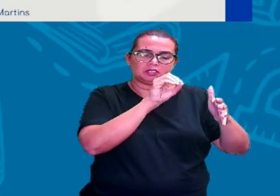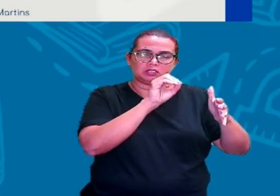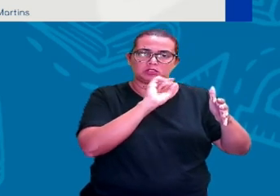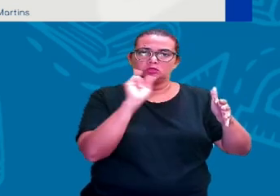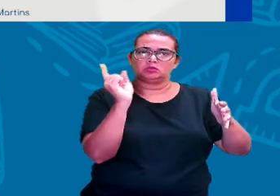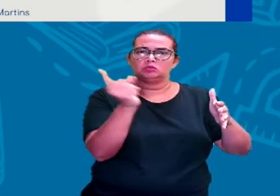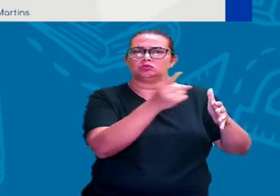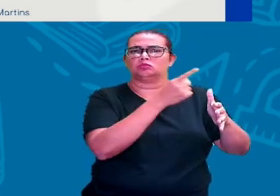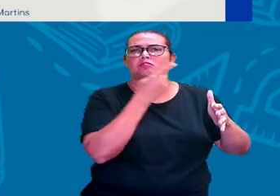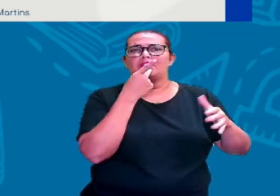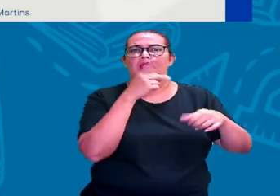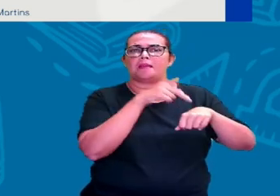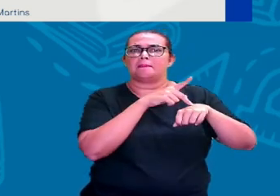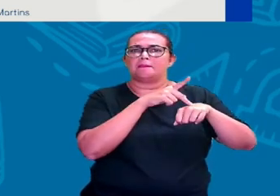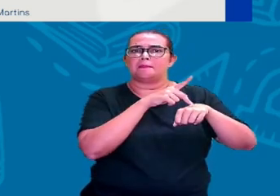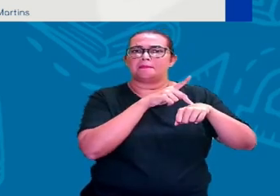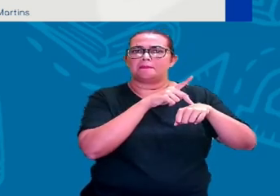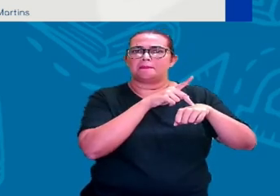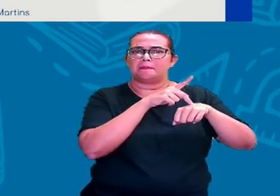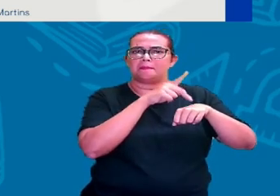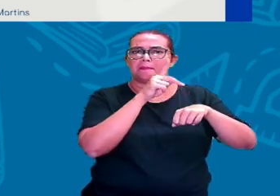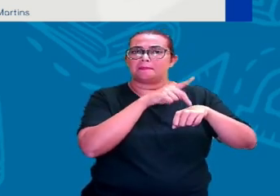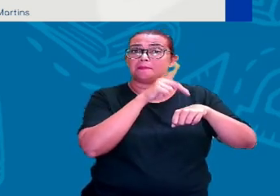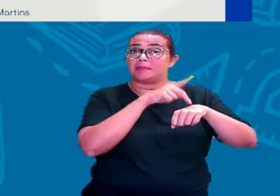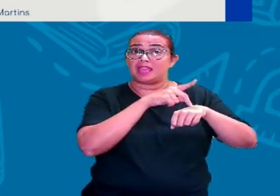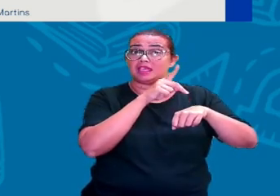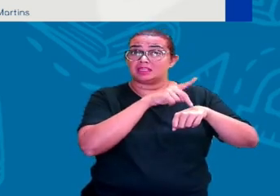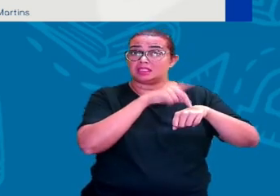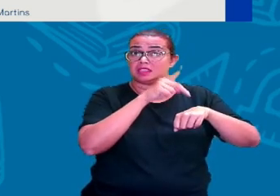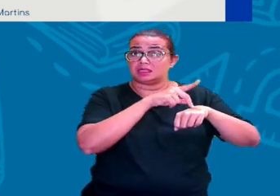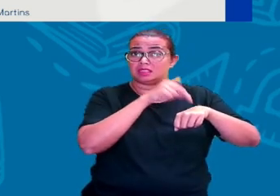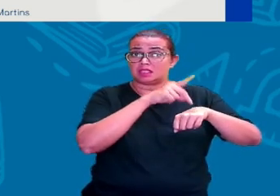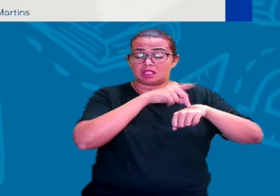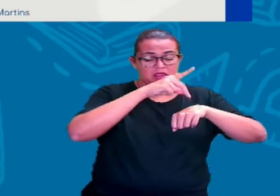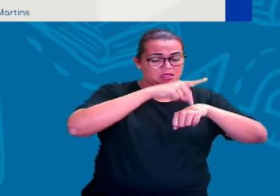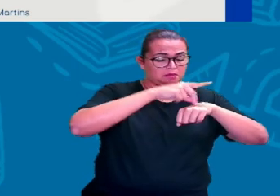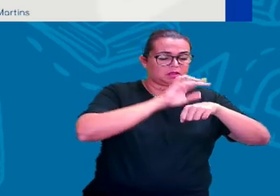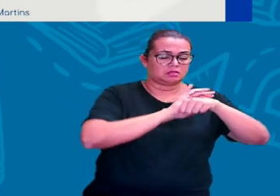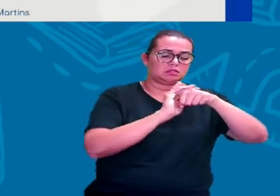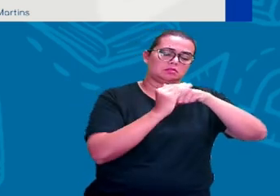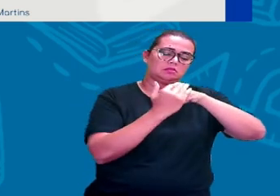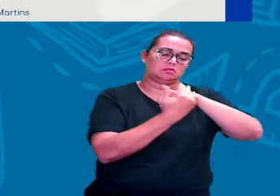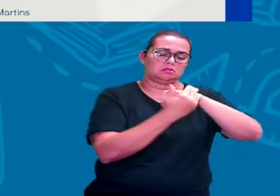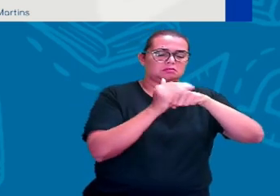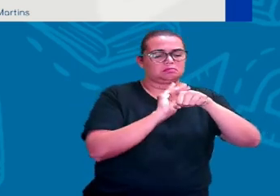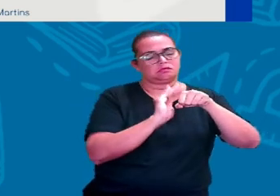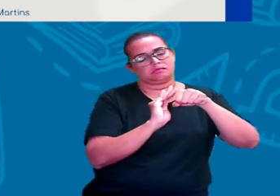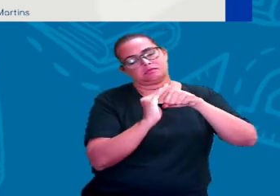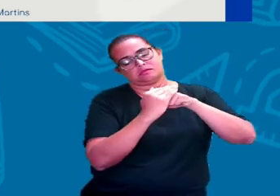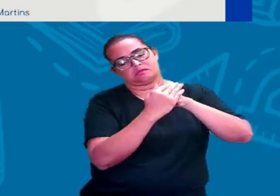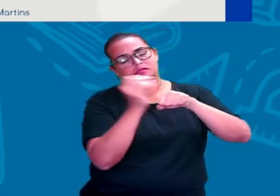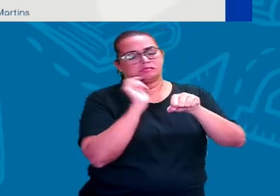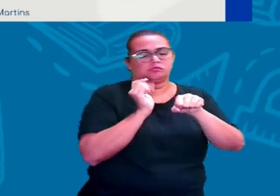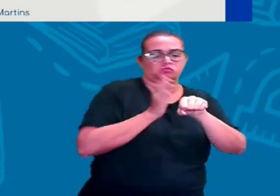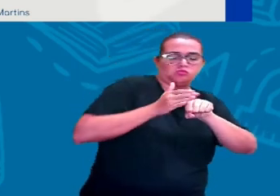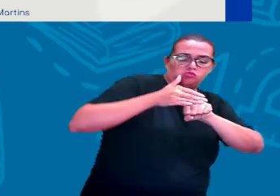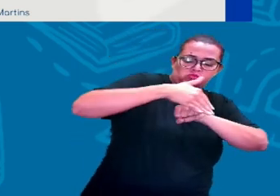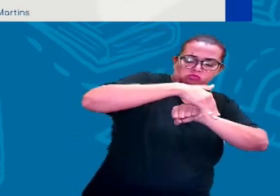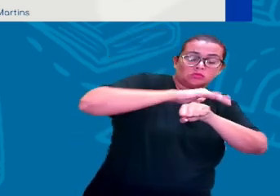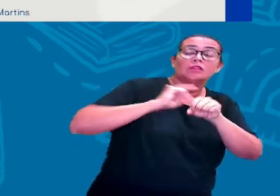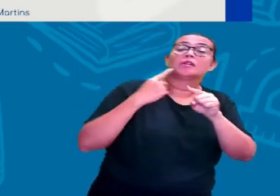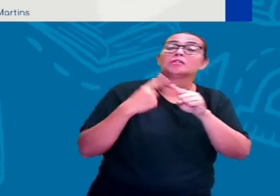Pedra Polinda. Veja, antes era o da pedra lascada, agora é pedra polida justamente porque as